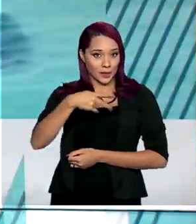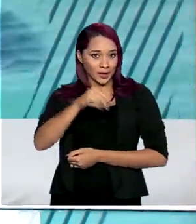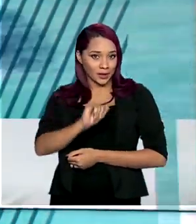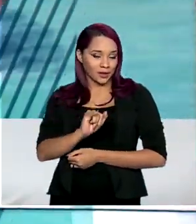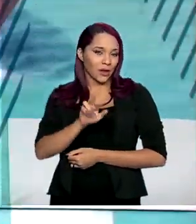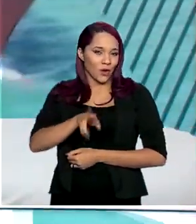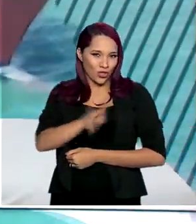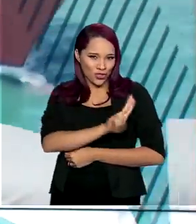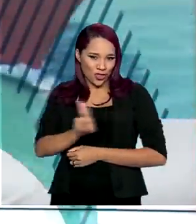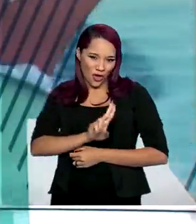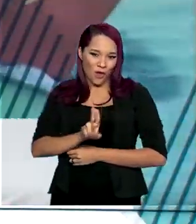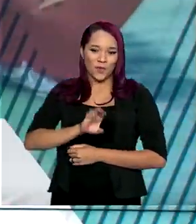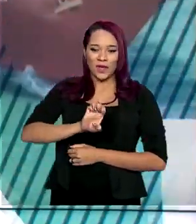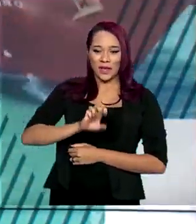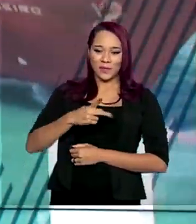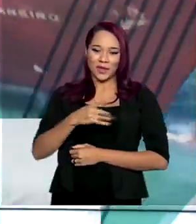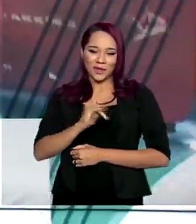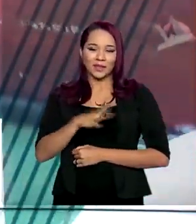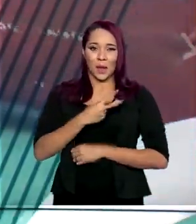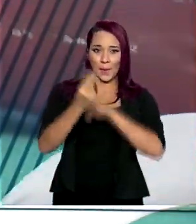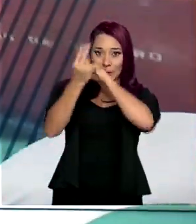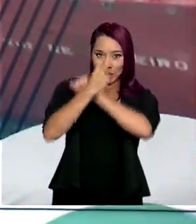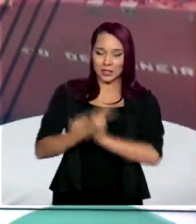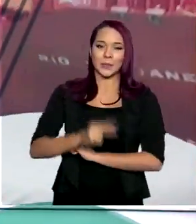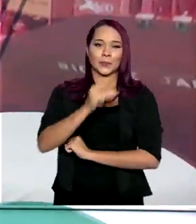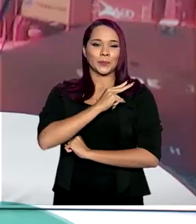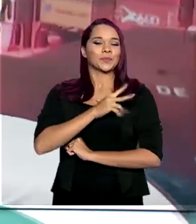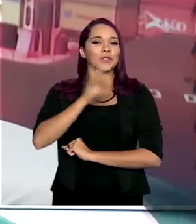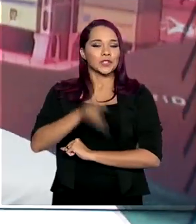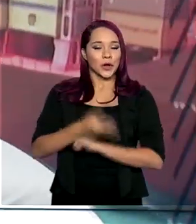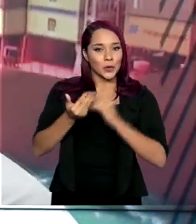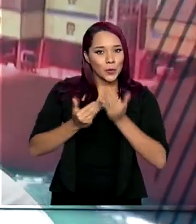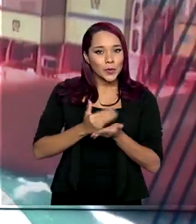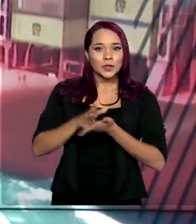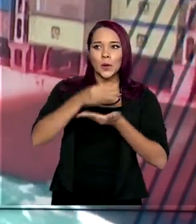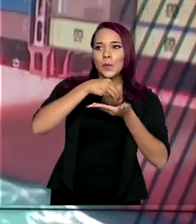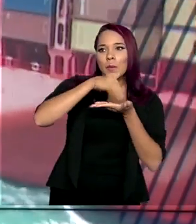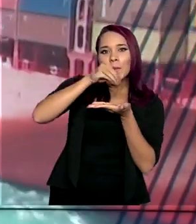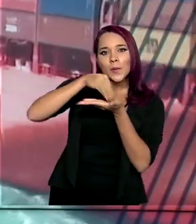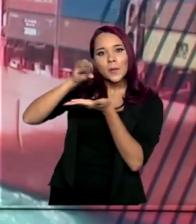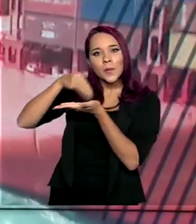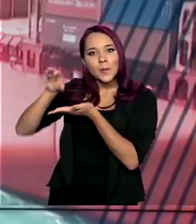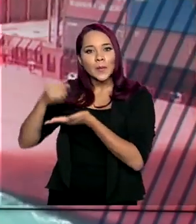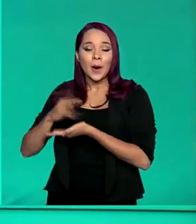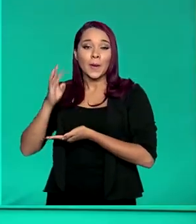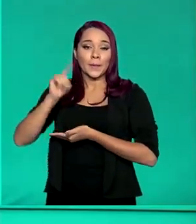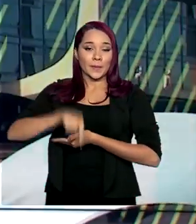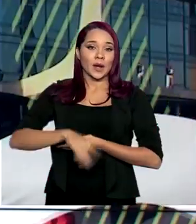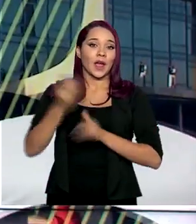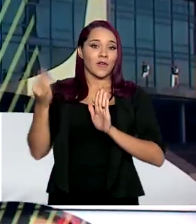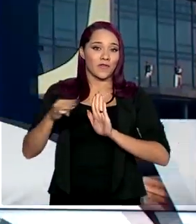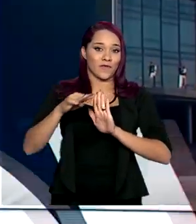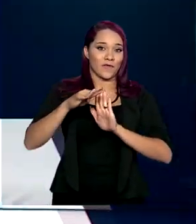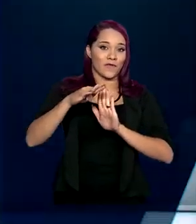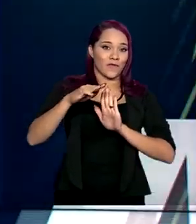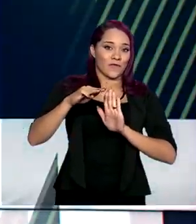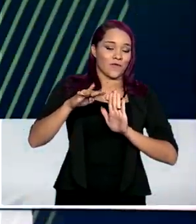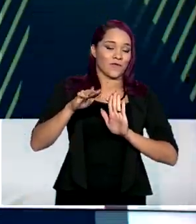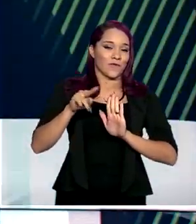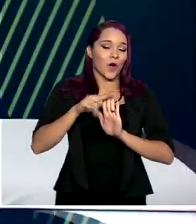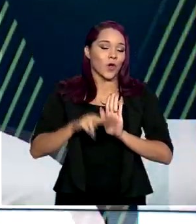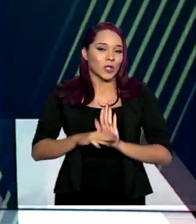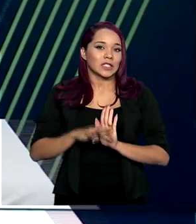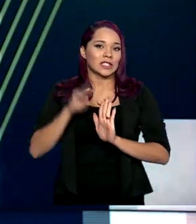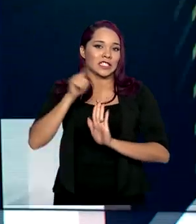chamados esses equipamentos de proteção individual, já começaram a ser entregues para o efetivo da Força Nacional de Segurança Pública,